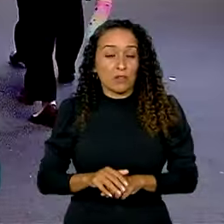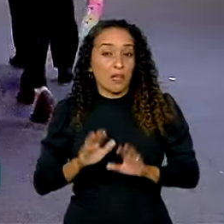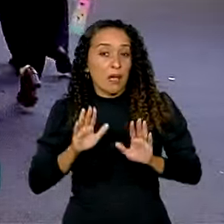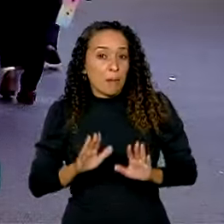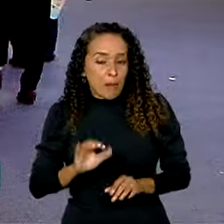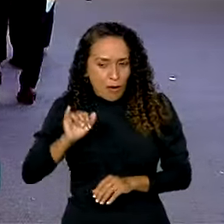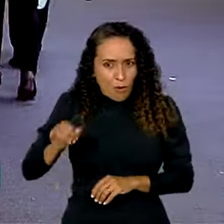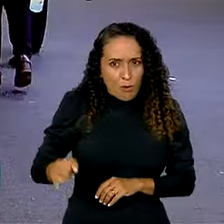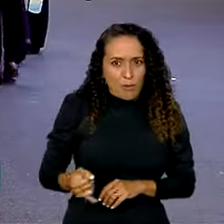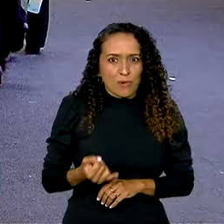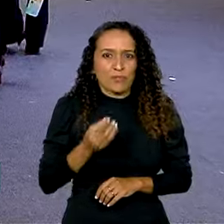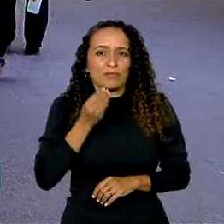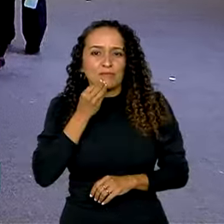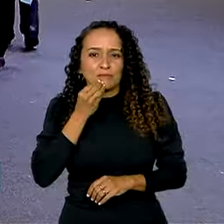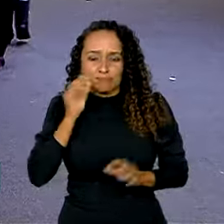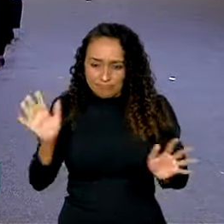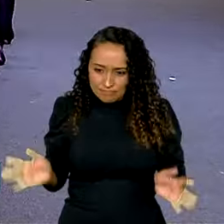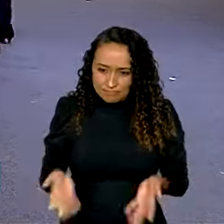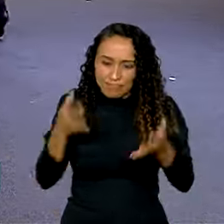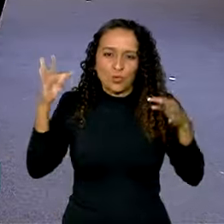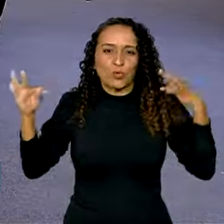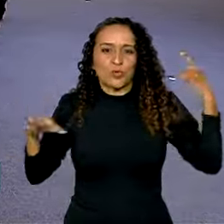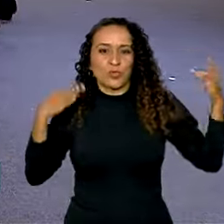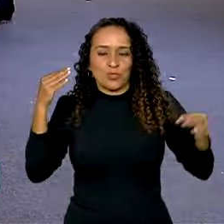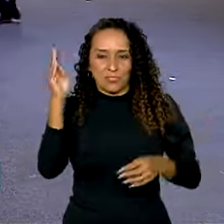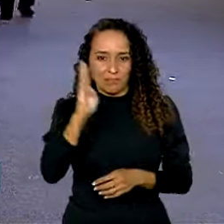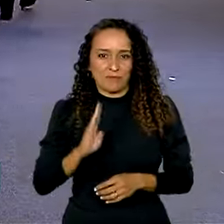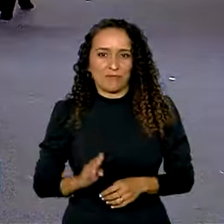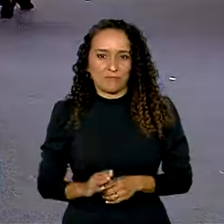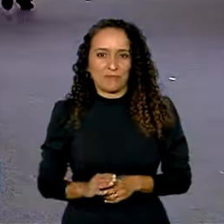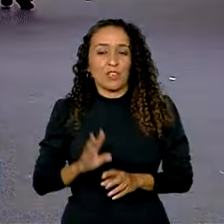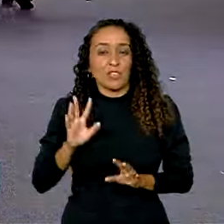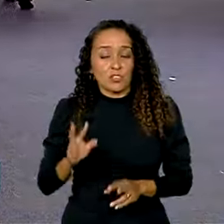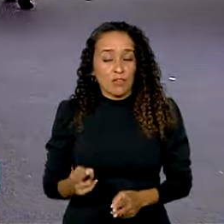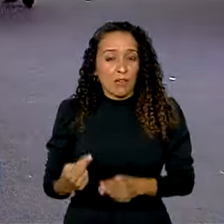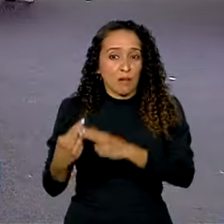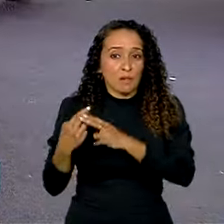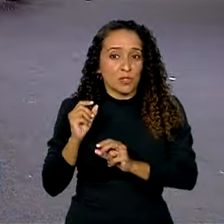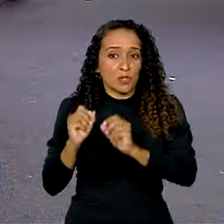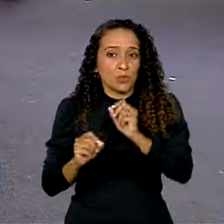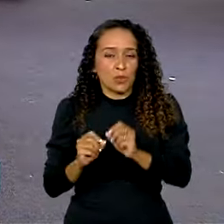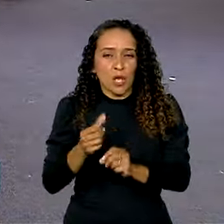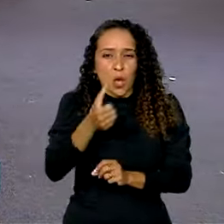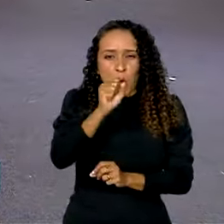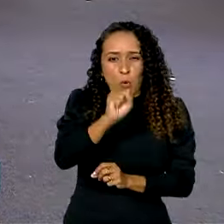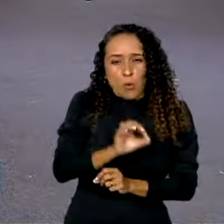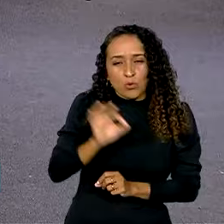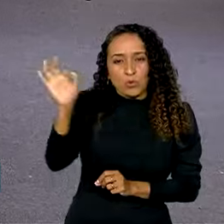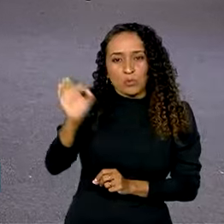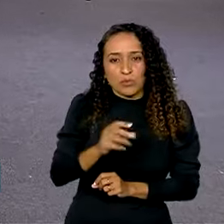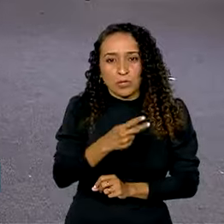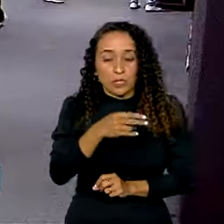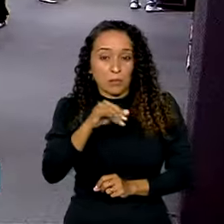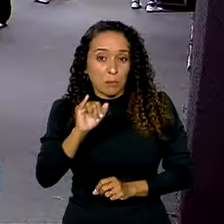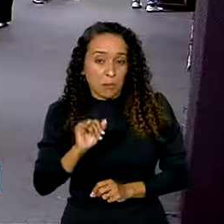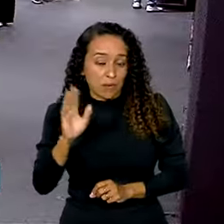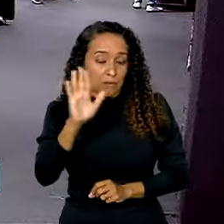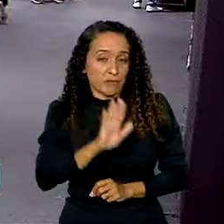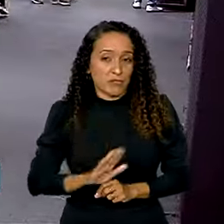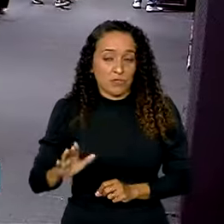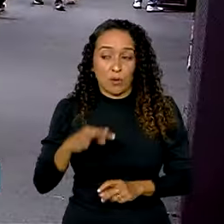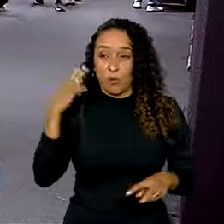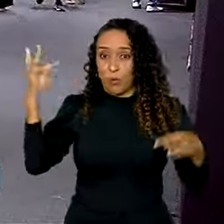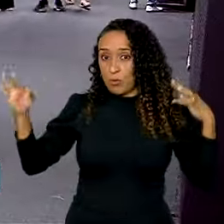uma oportunidade de incentivar o turismo no país, que já representa 8% do PIB nacional. O